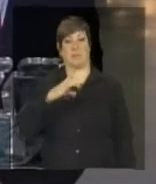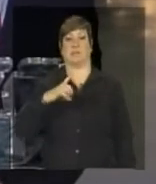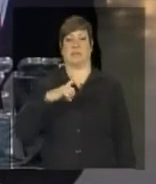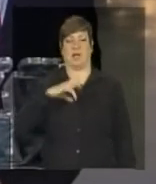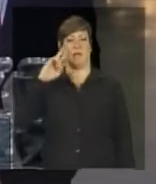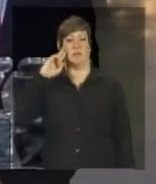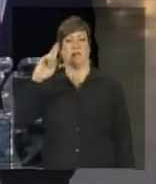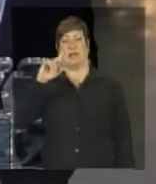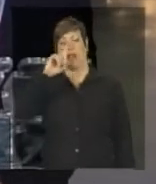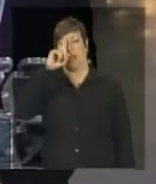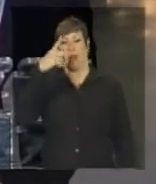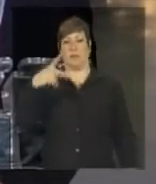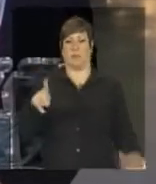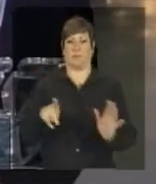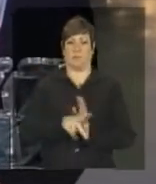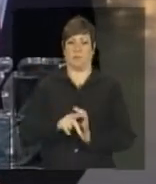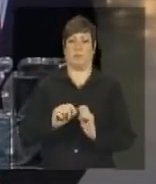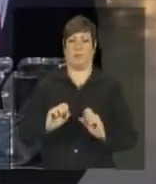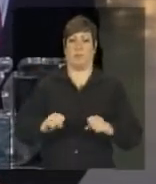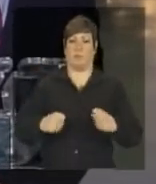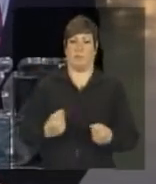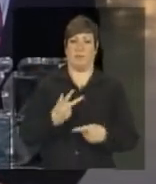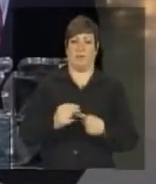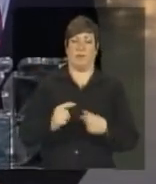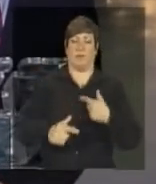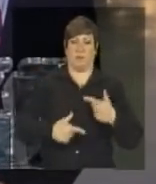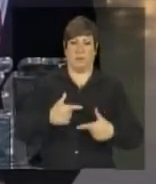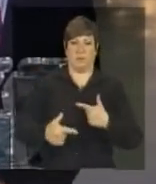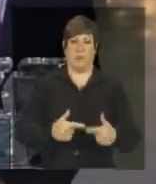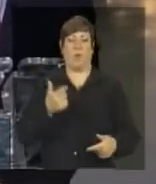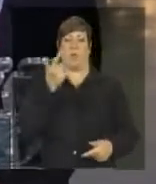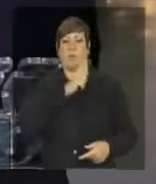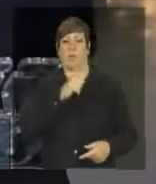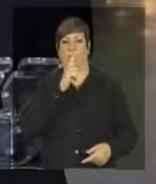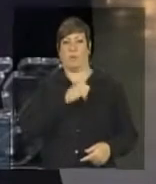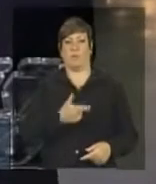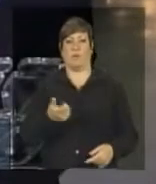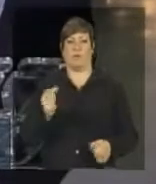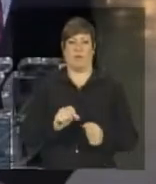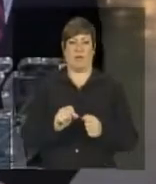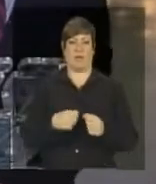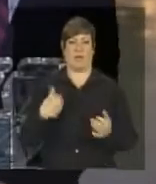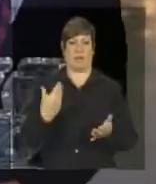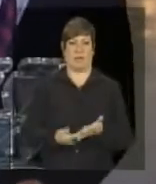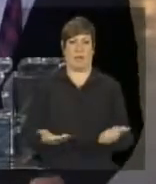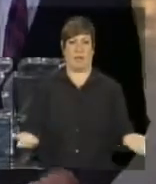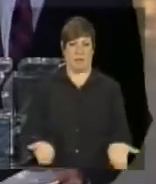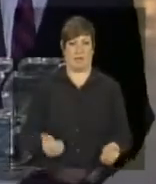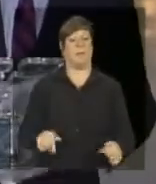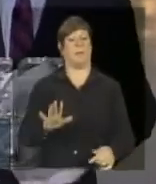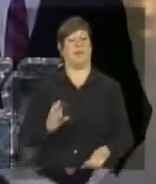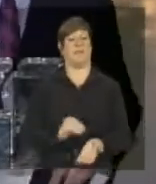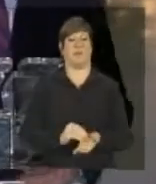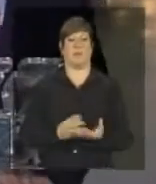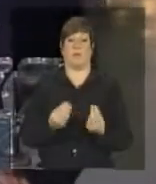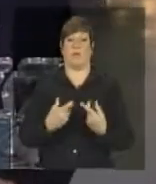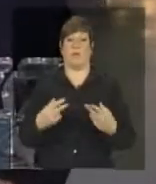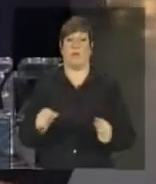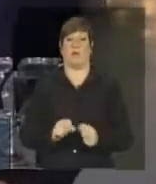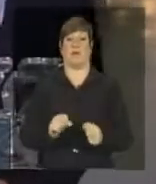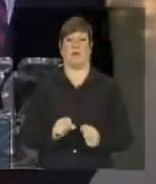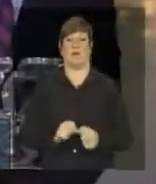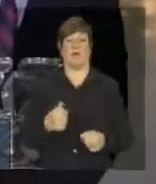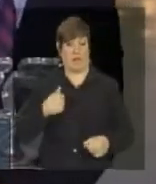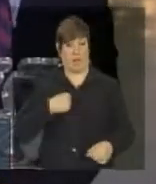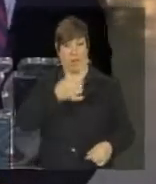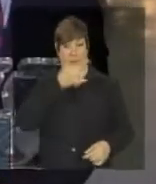a exercer pelo exemplo, pelas conquistas realizadas até aqui Mas que temos muito o que fazer Tem muito o que fazer, no meu comentário